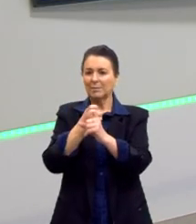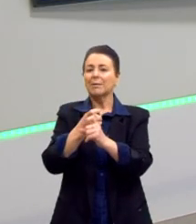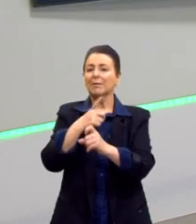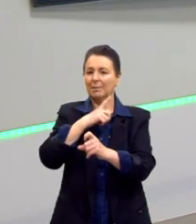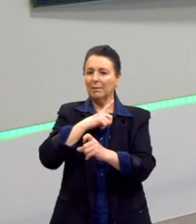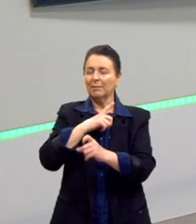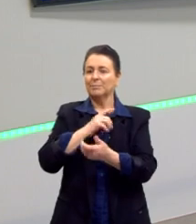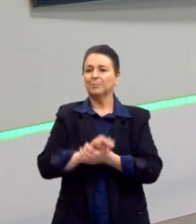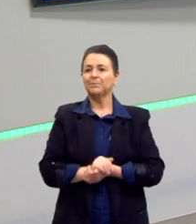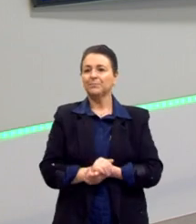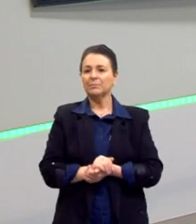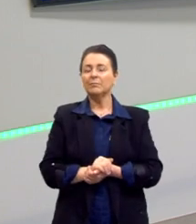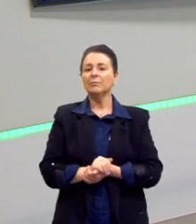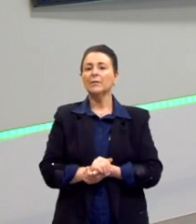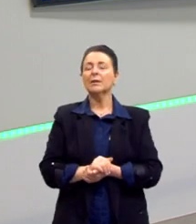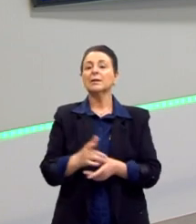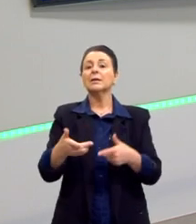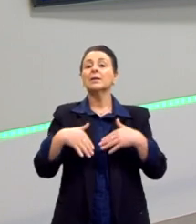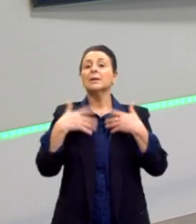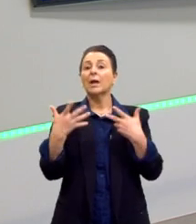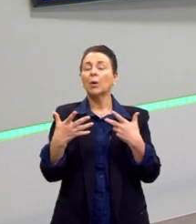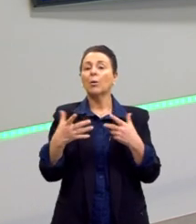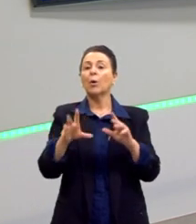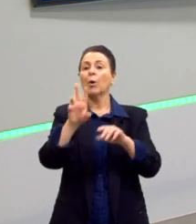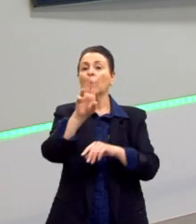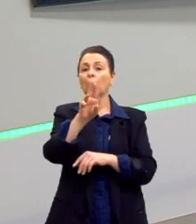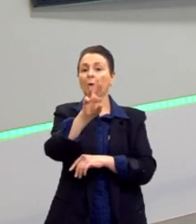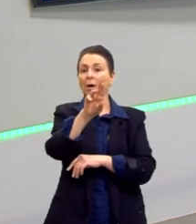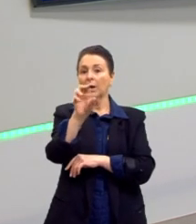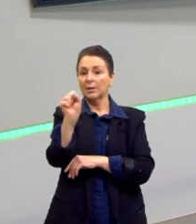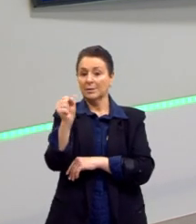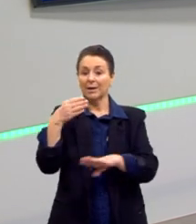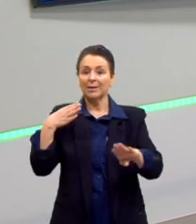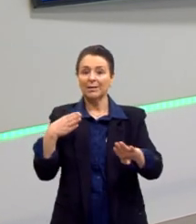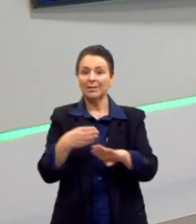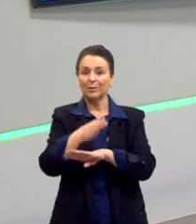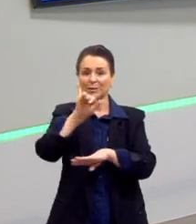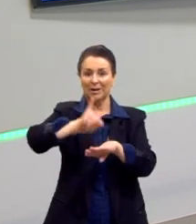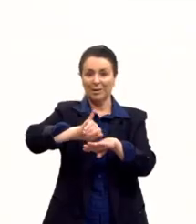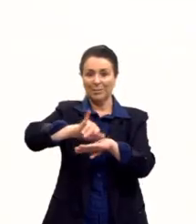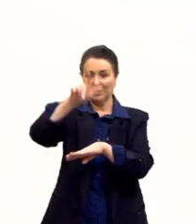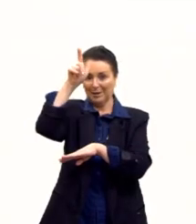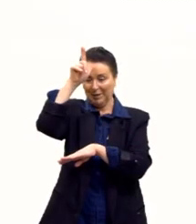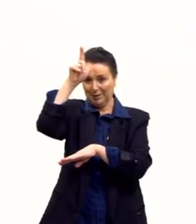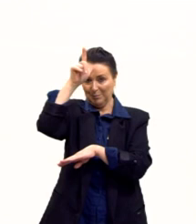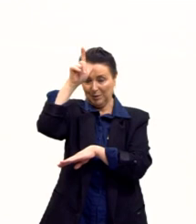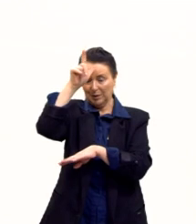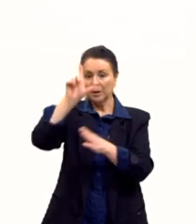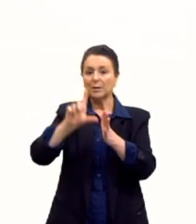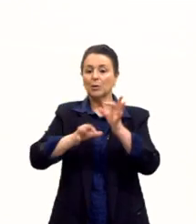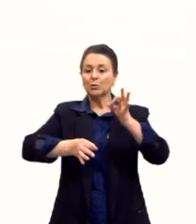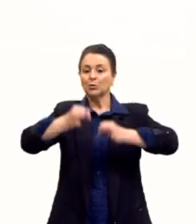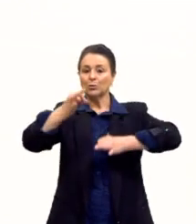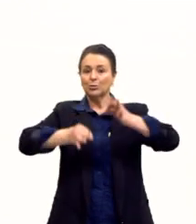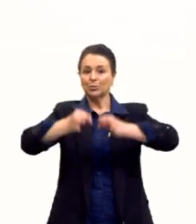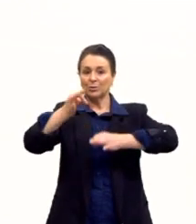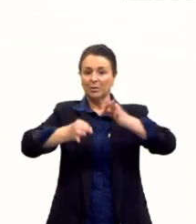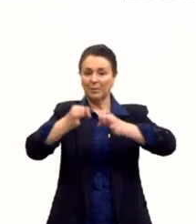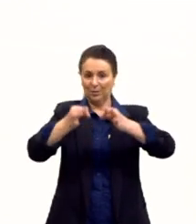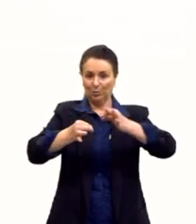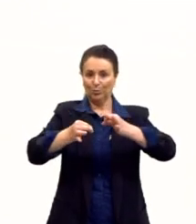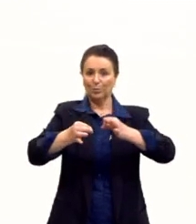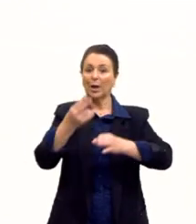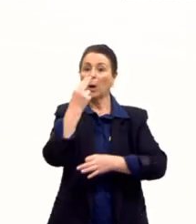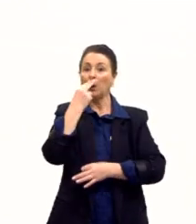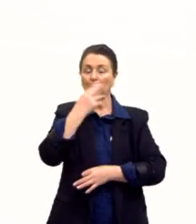Ressaltar que foi o exército soviético que tomou Berlim e, no fim, o julgamento dos nazistas em Nuremberg,